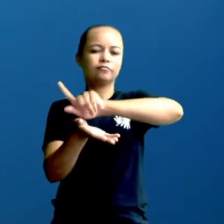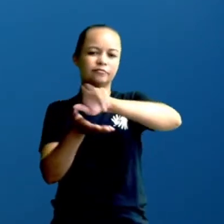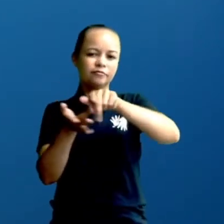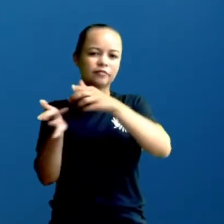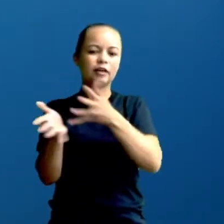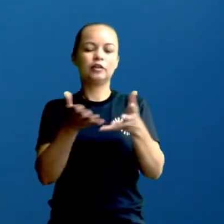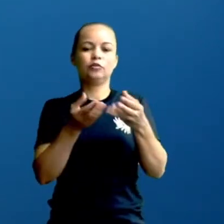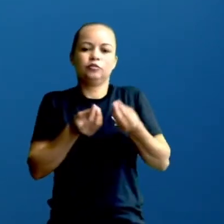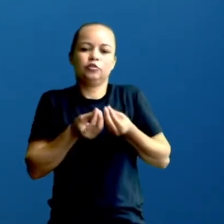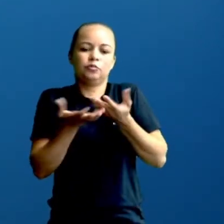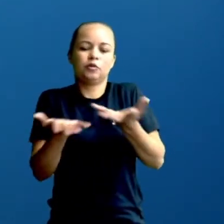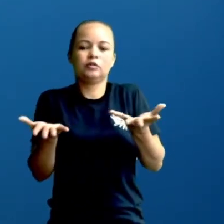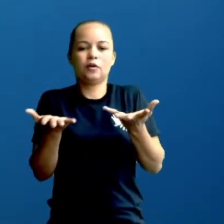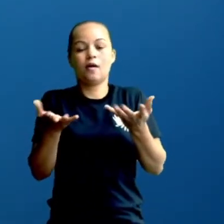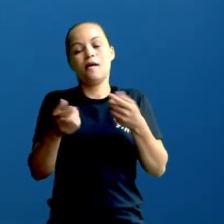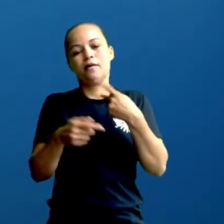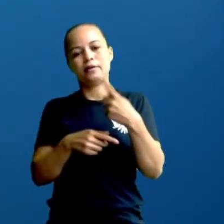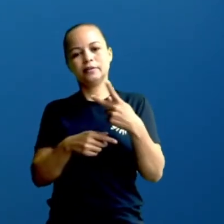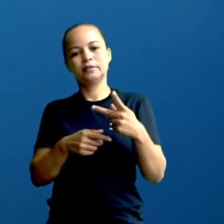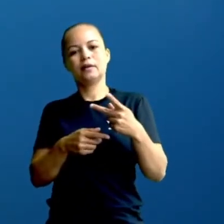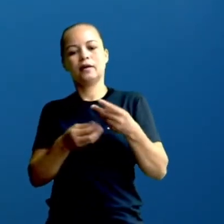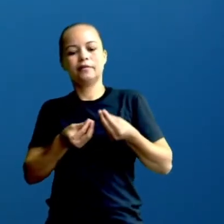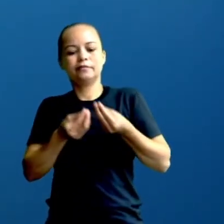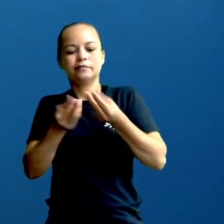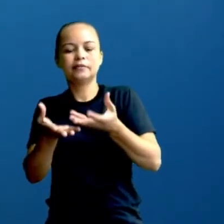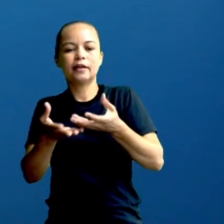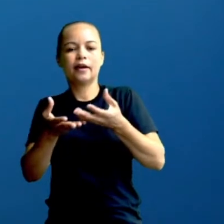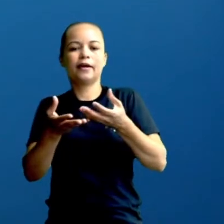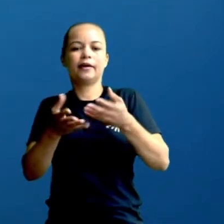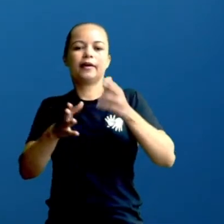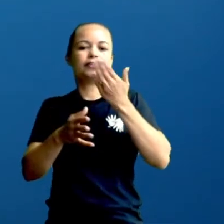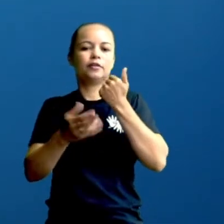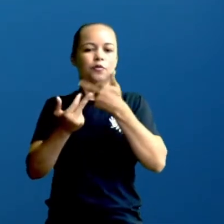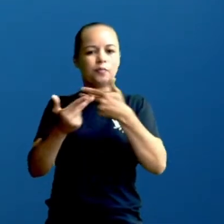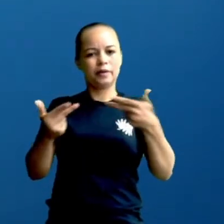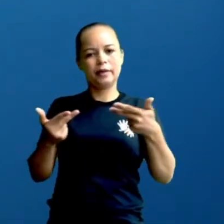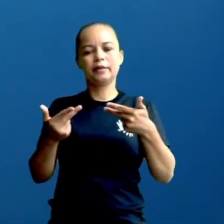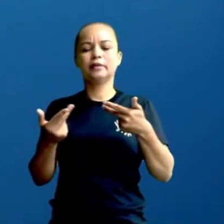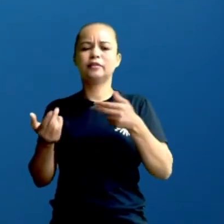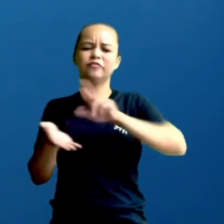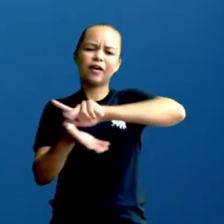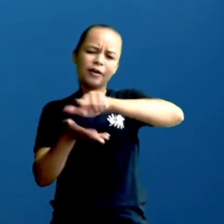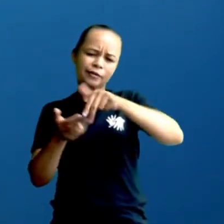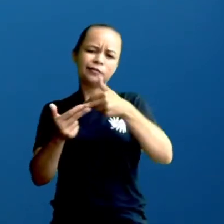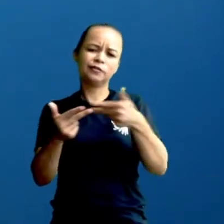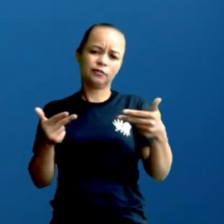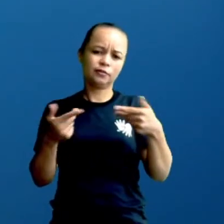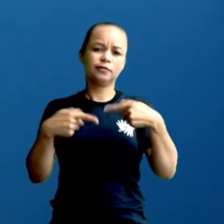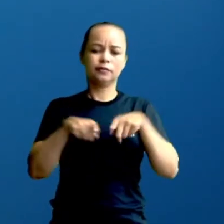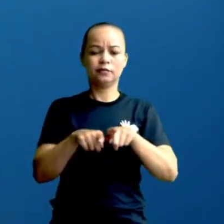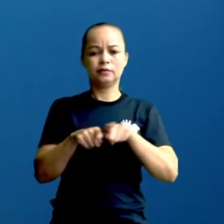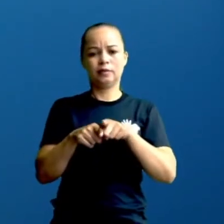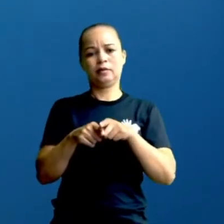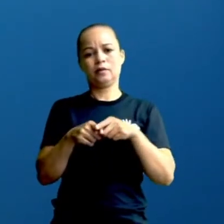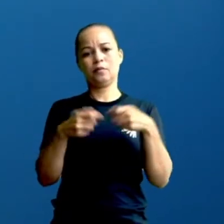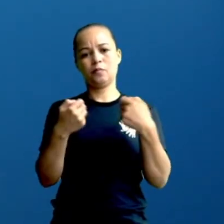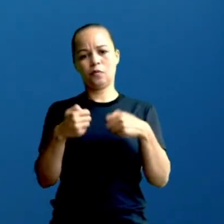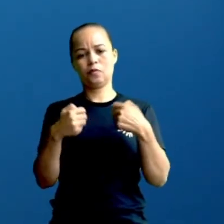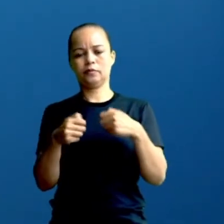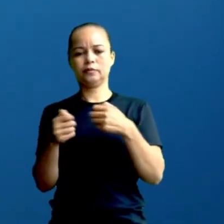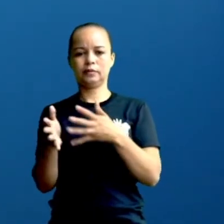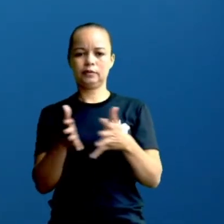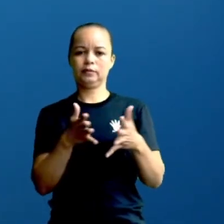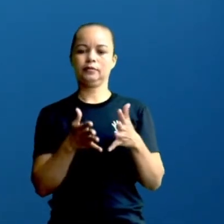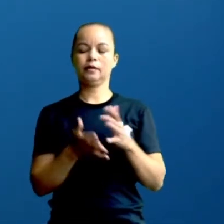Disponibilizou essa entrega de alimentos e de encomendas, justamente por conta dessa necessidade, né,